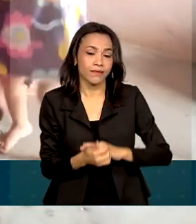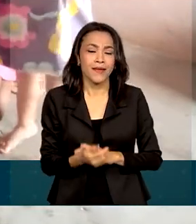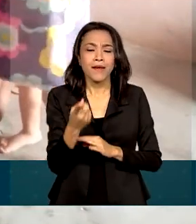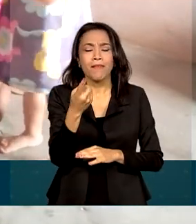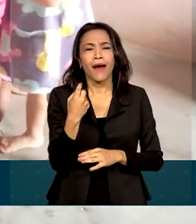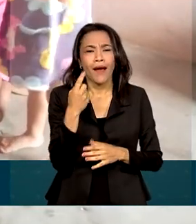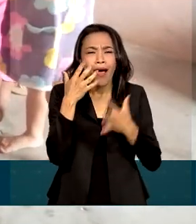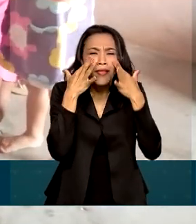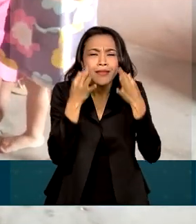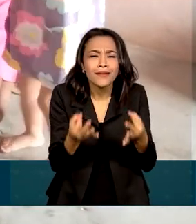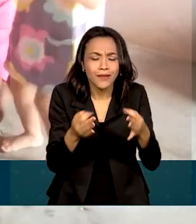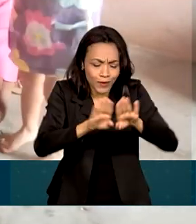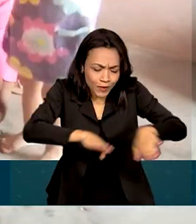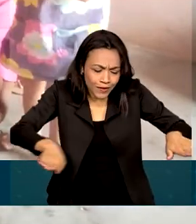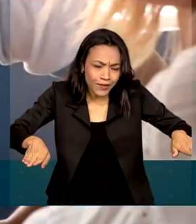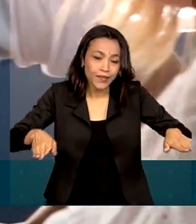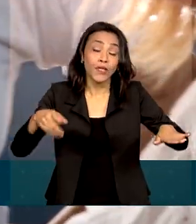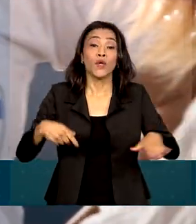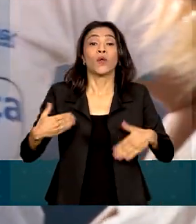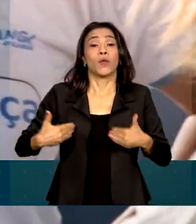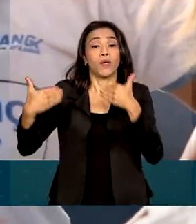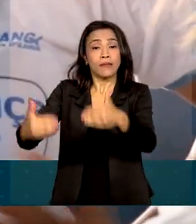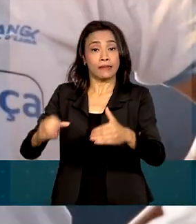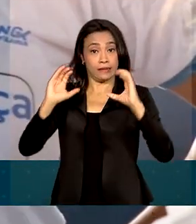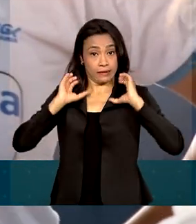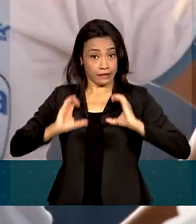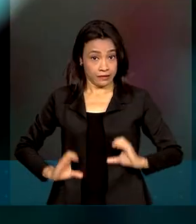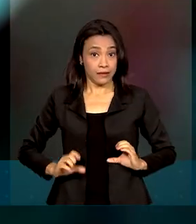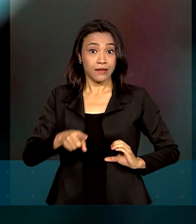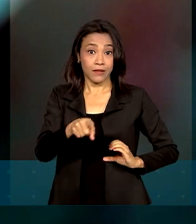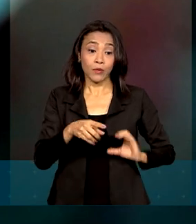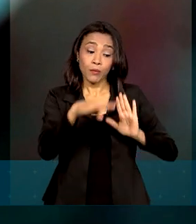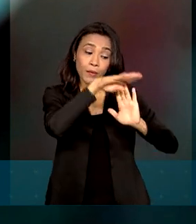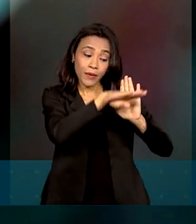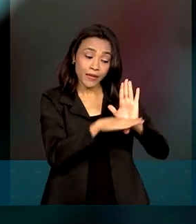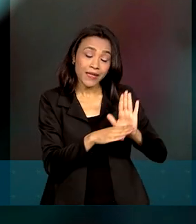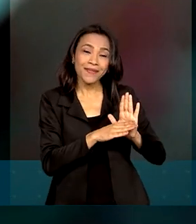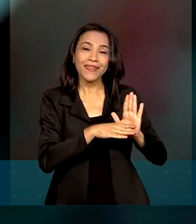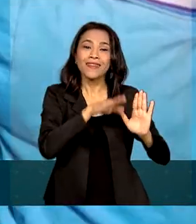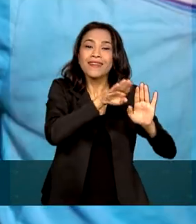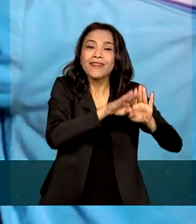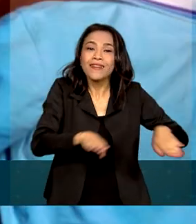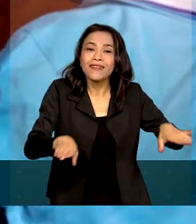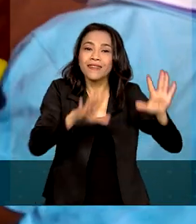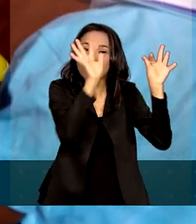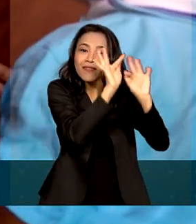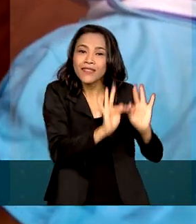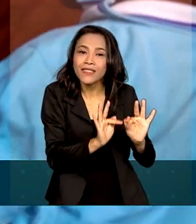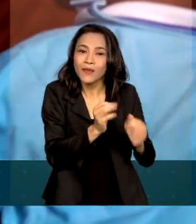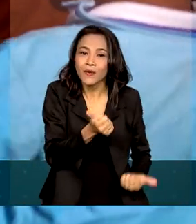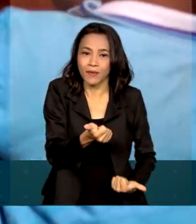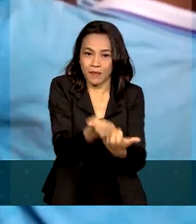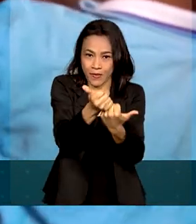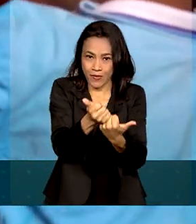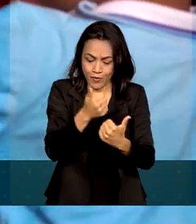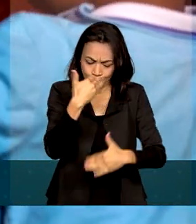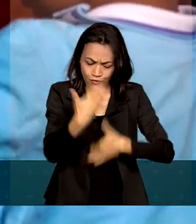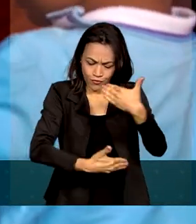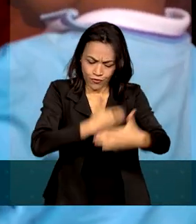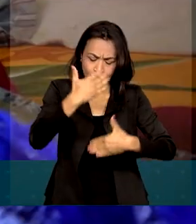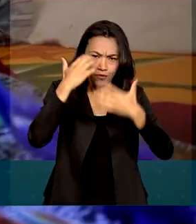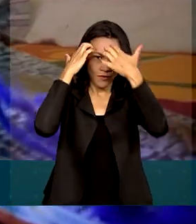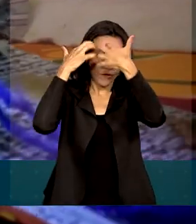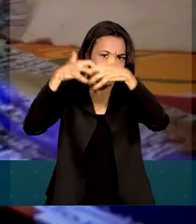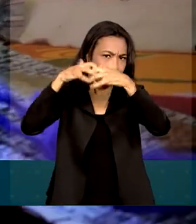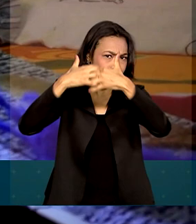pequenos, o Ministério da Cidadania investiu no programa Criança Feliz, voltado ao desenvolvimento da primeira infância. Desde que foi